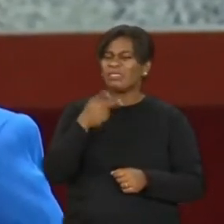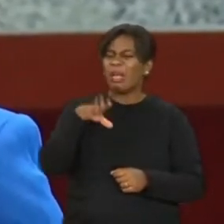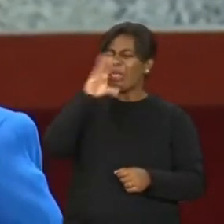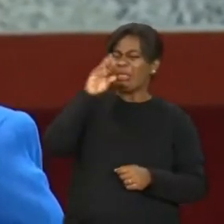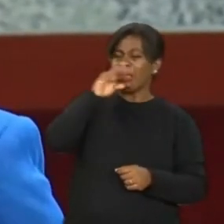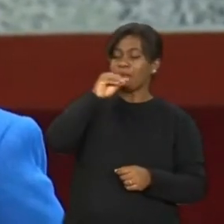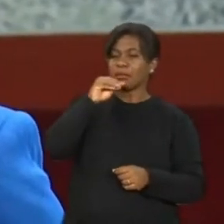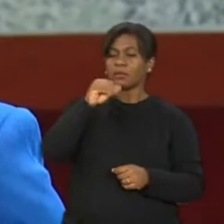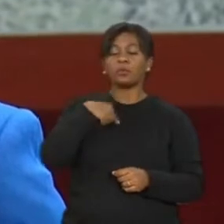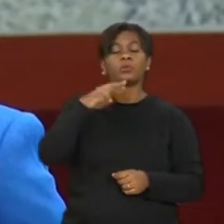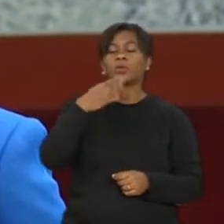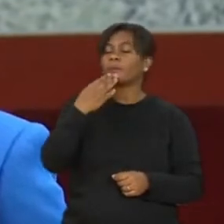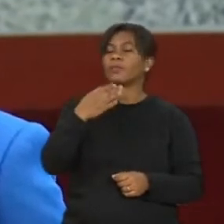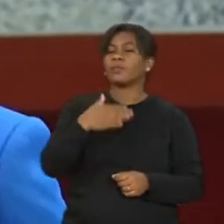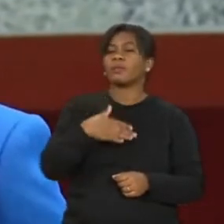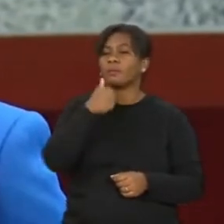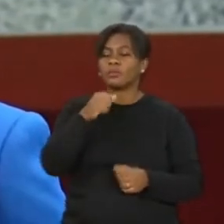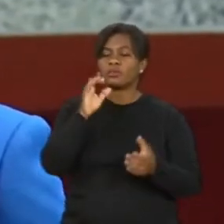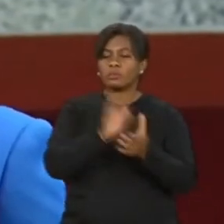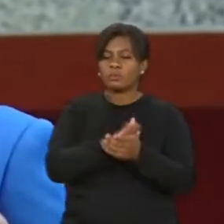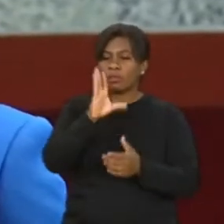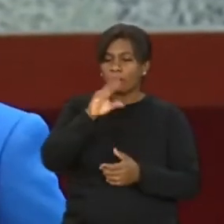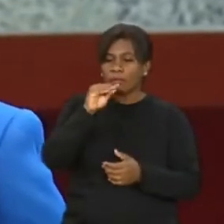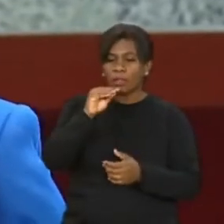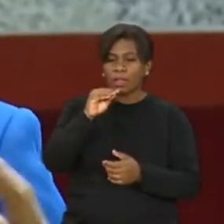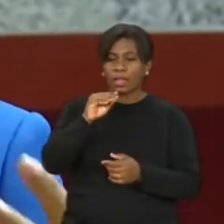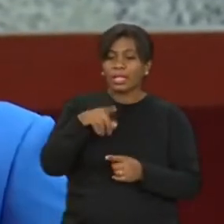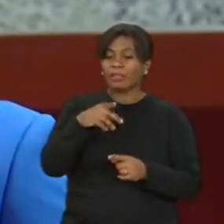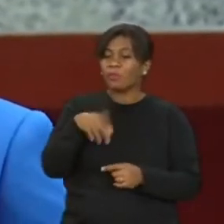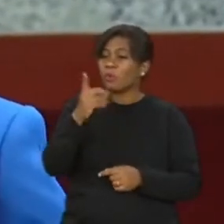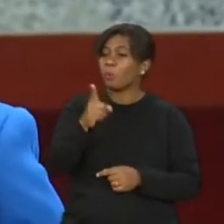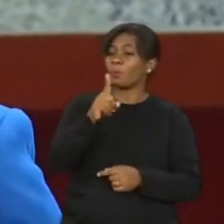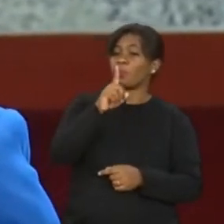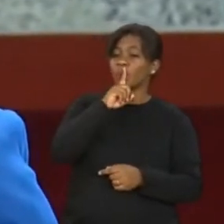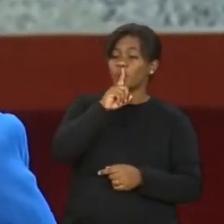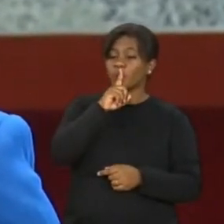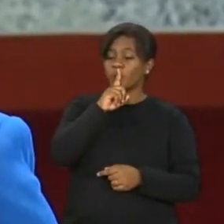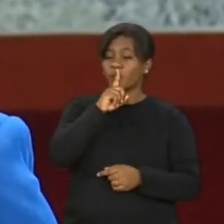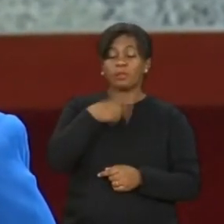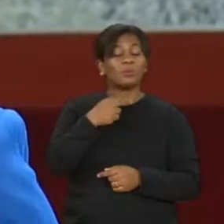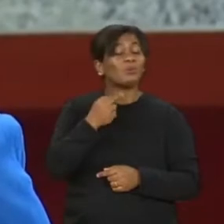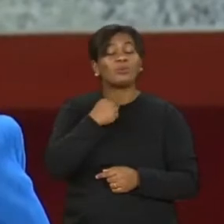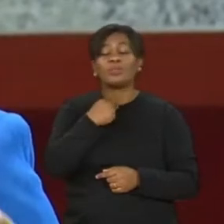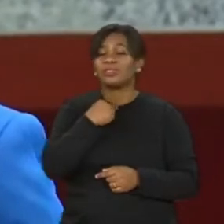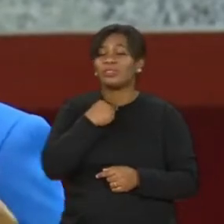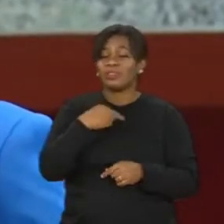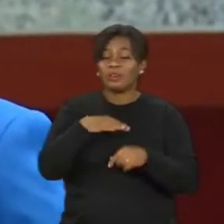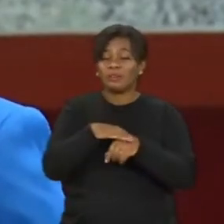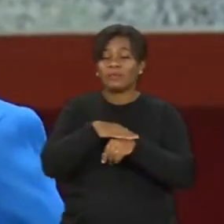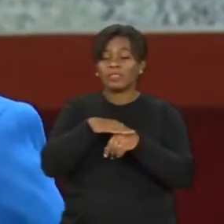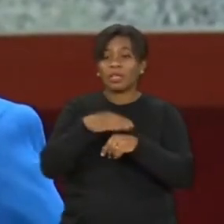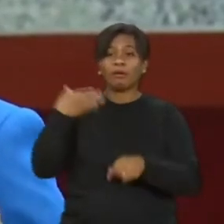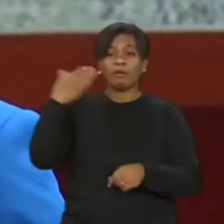sem fala há mais de um ano. Querendo reconhecer, querendo conversar, querendo dividir minha vida com ela e não podia. Eu ia pra